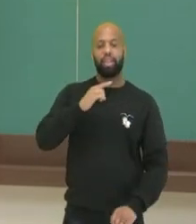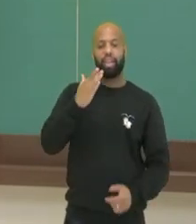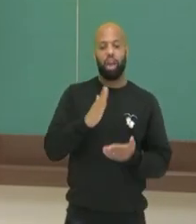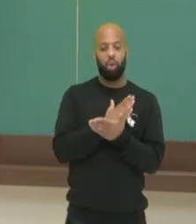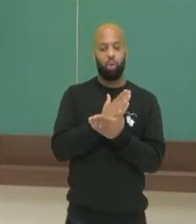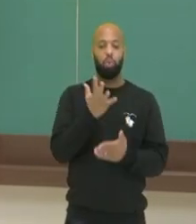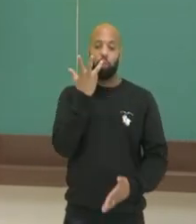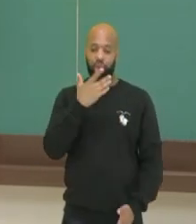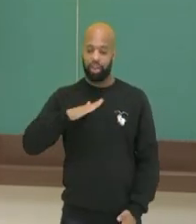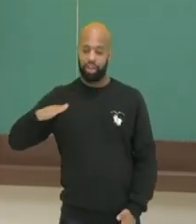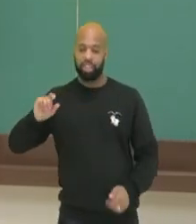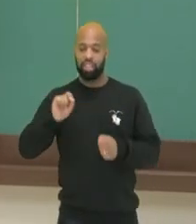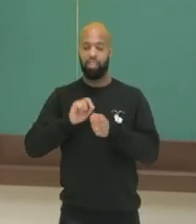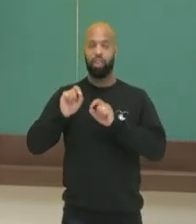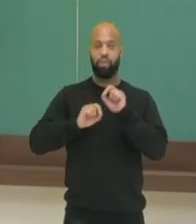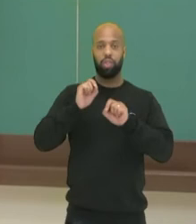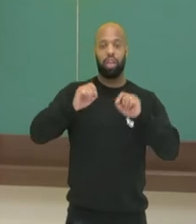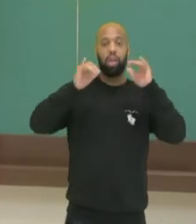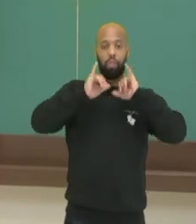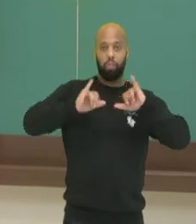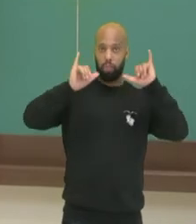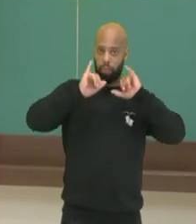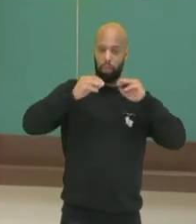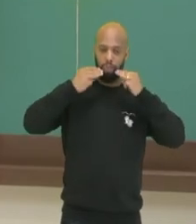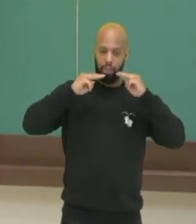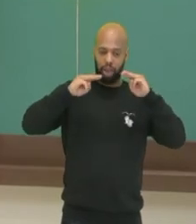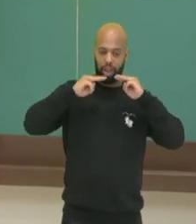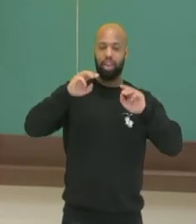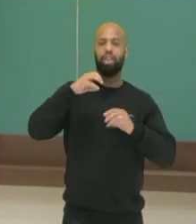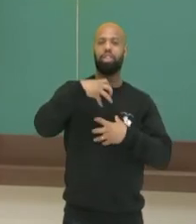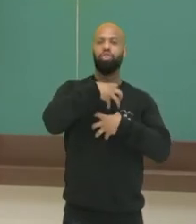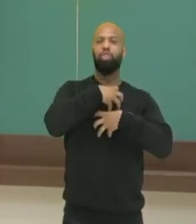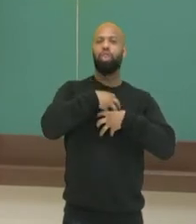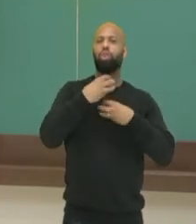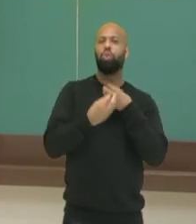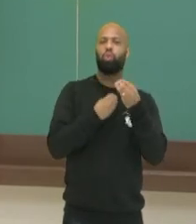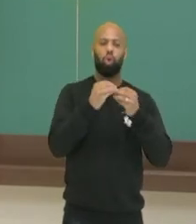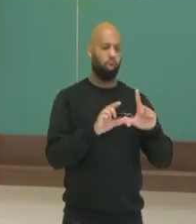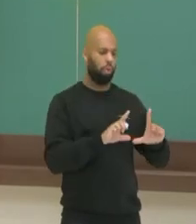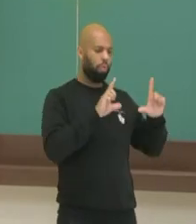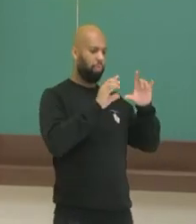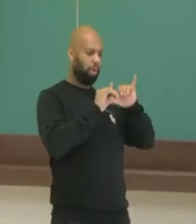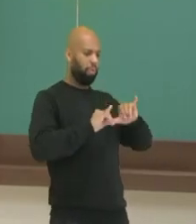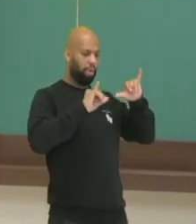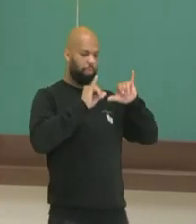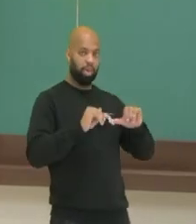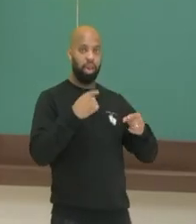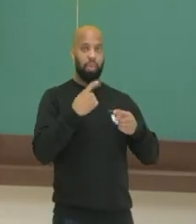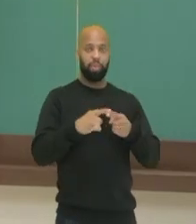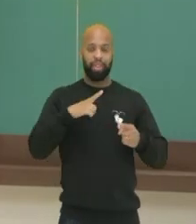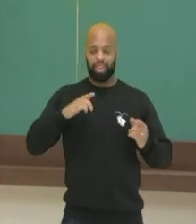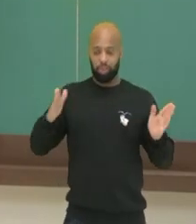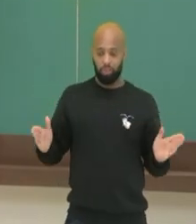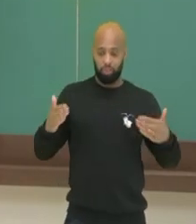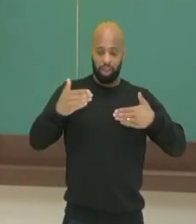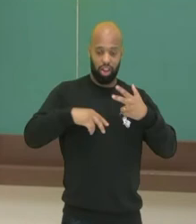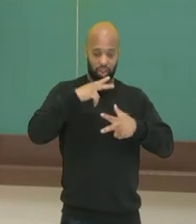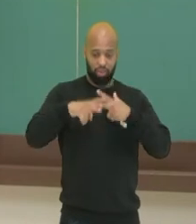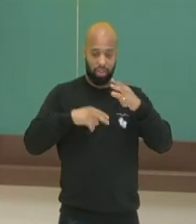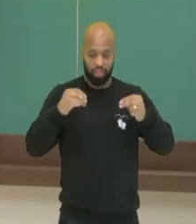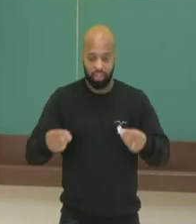acabam fazendo propagandas. E que tipo de propaganda que ela é feita? Ela recebe de uma empresa